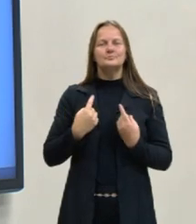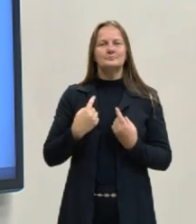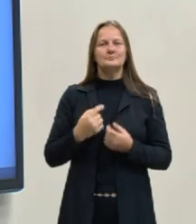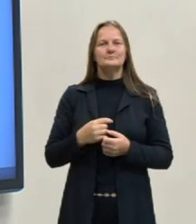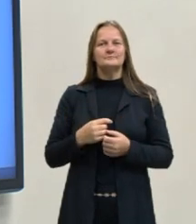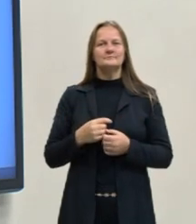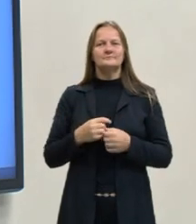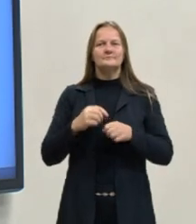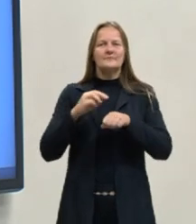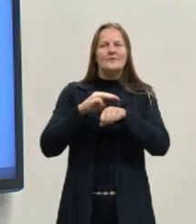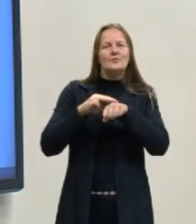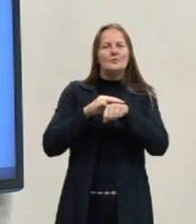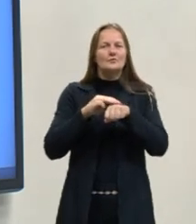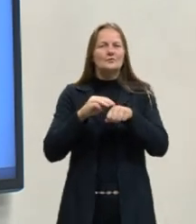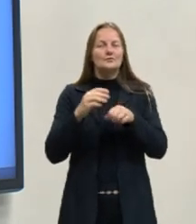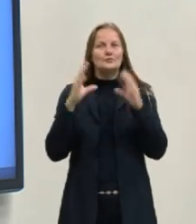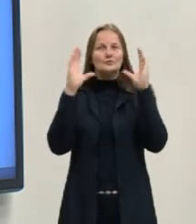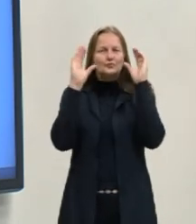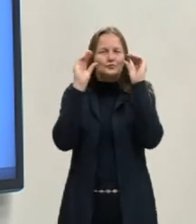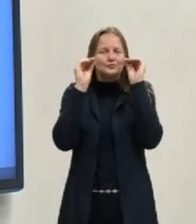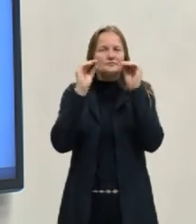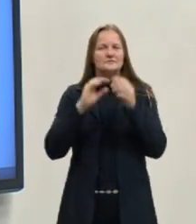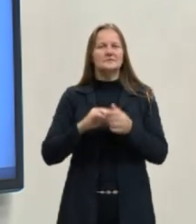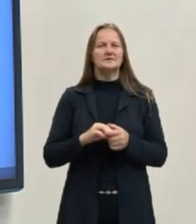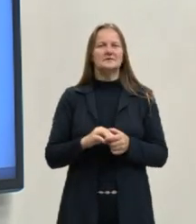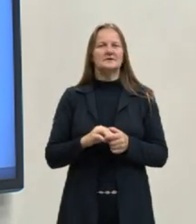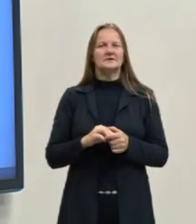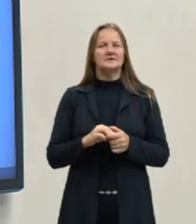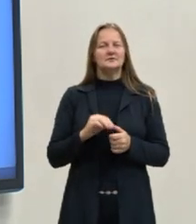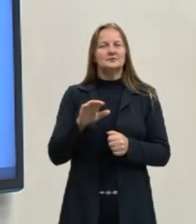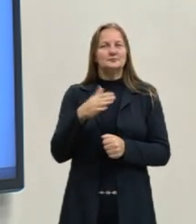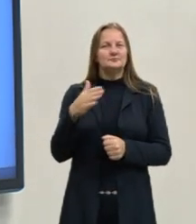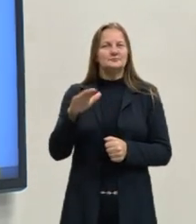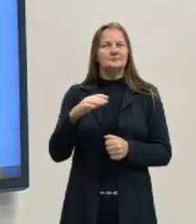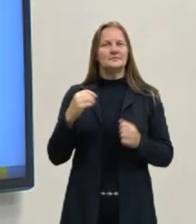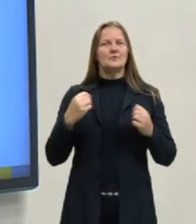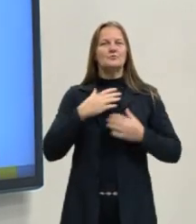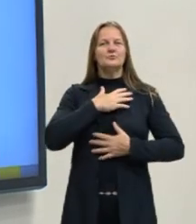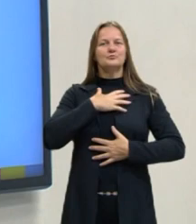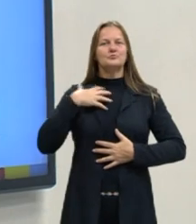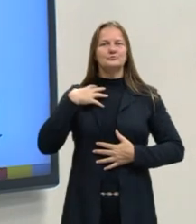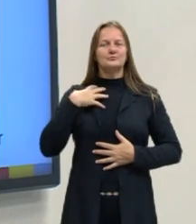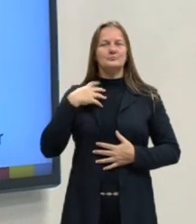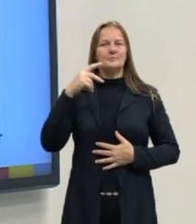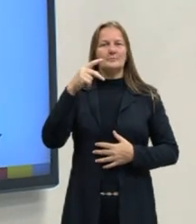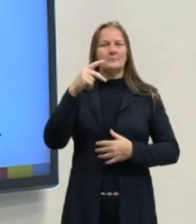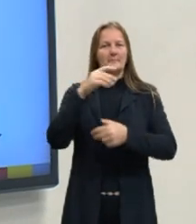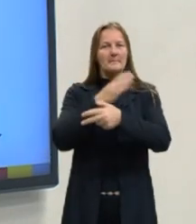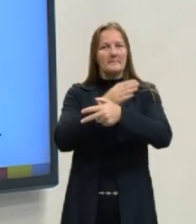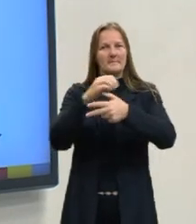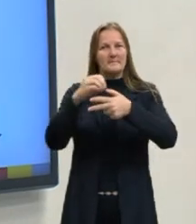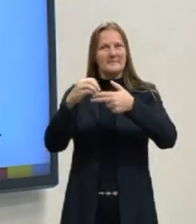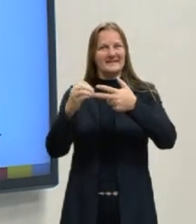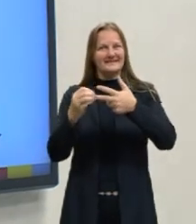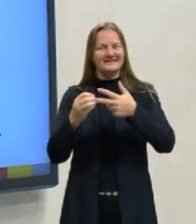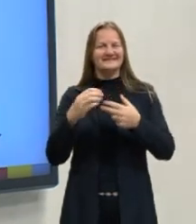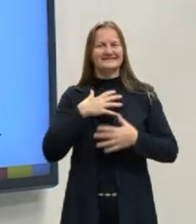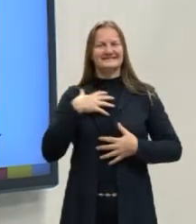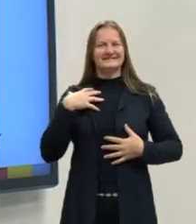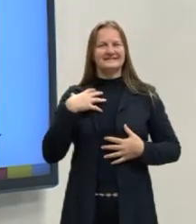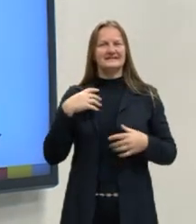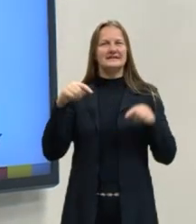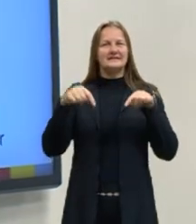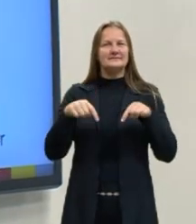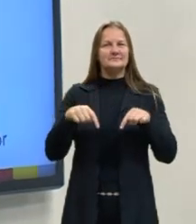cabelos castanhos escuros, médios. Estou vestindo a camiseta do Pré-ENEM, do programa. Aqui no